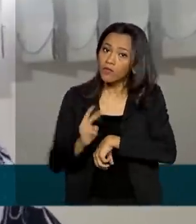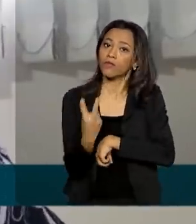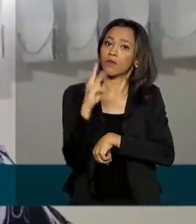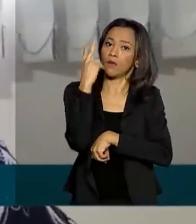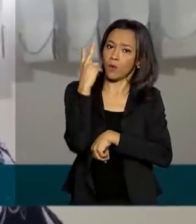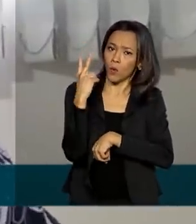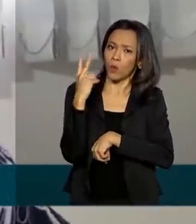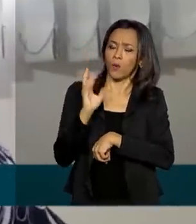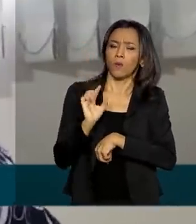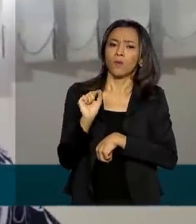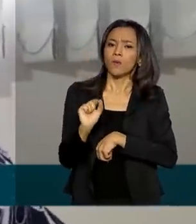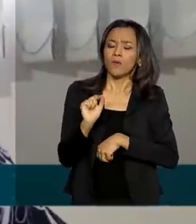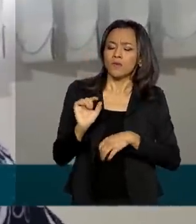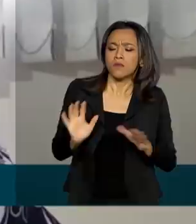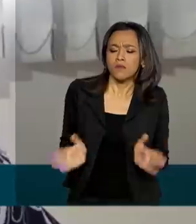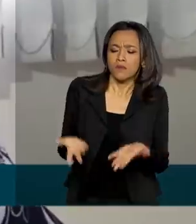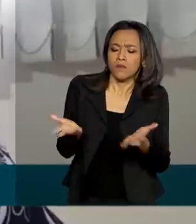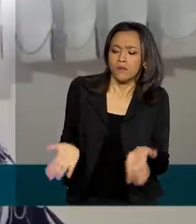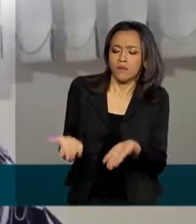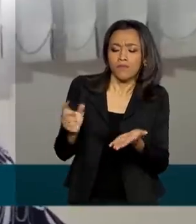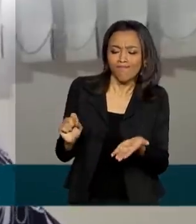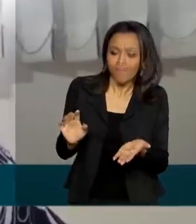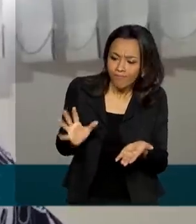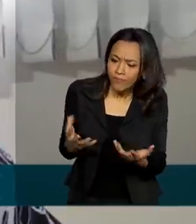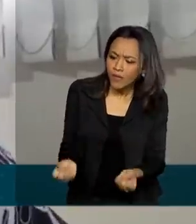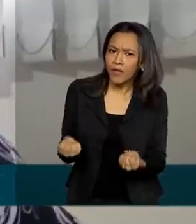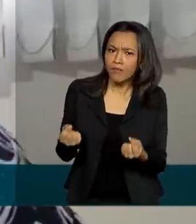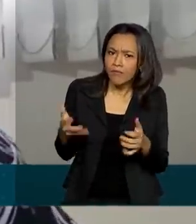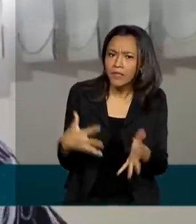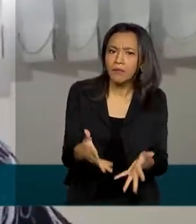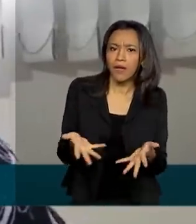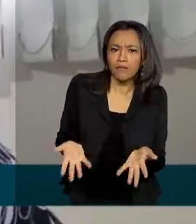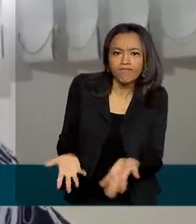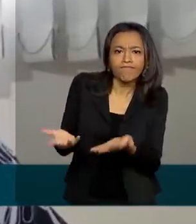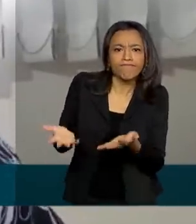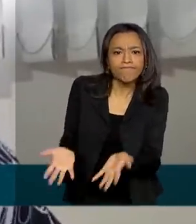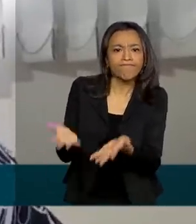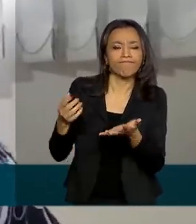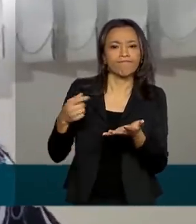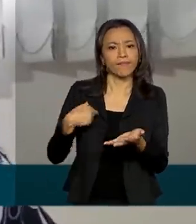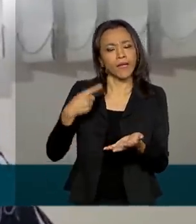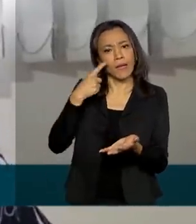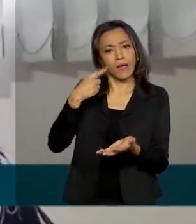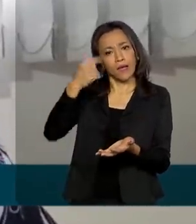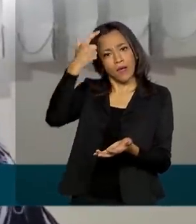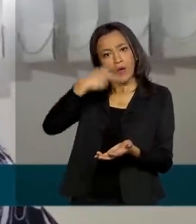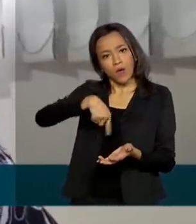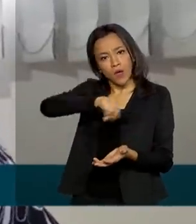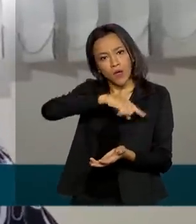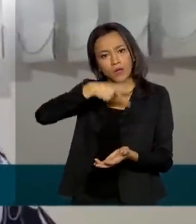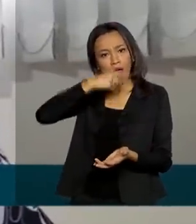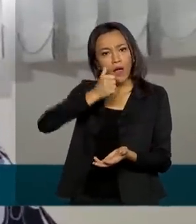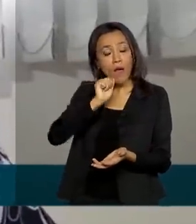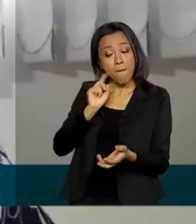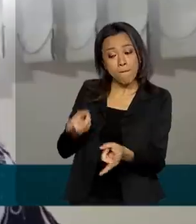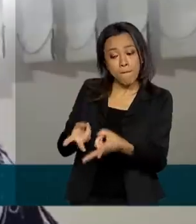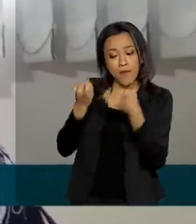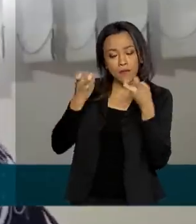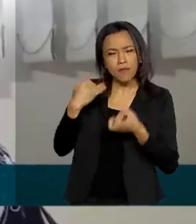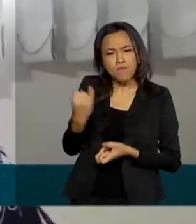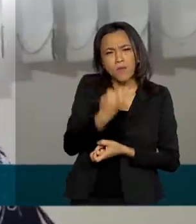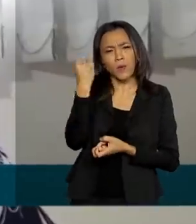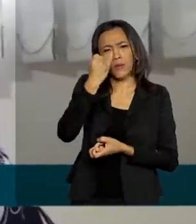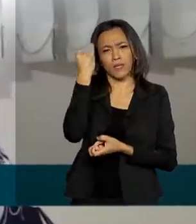-las a participar desses momentos, a perceber a importância de estar ali